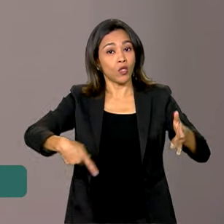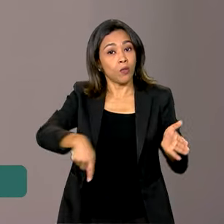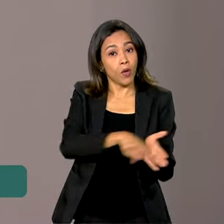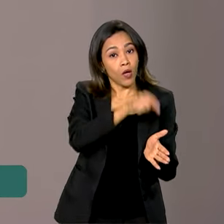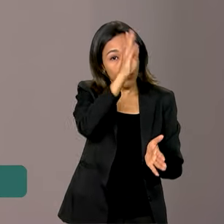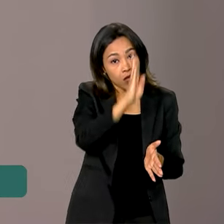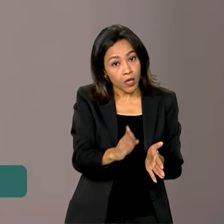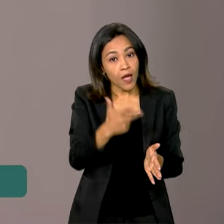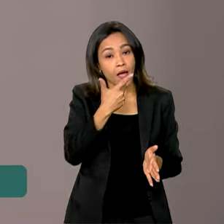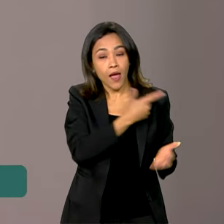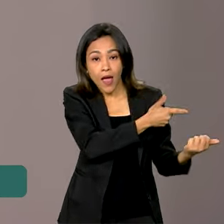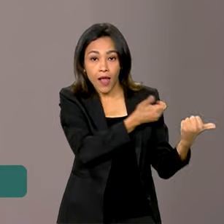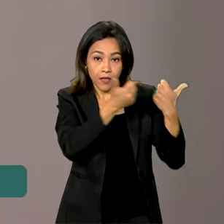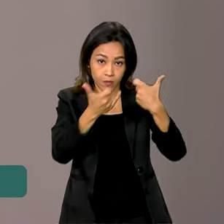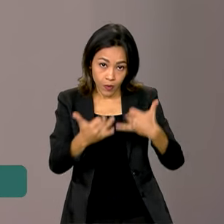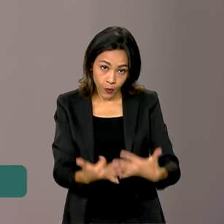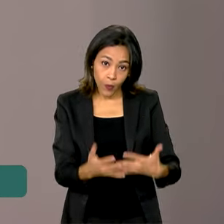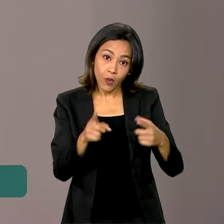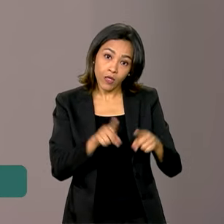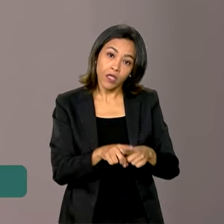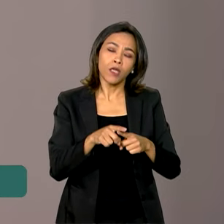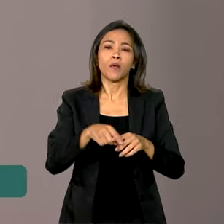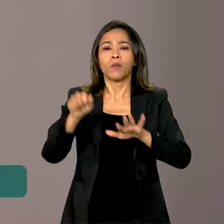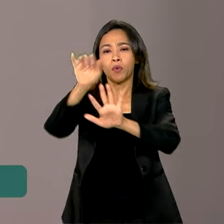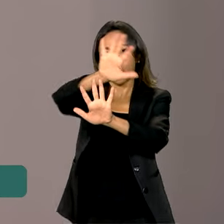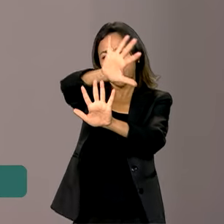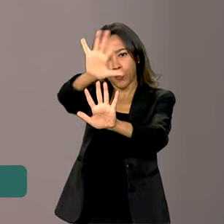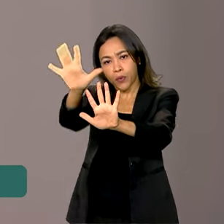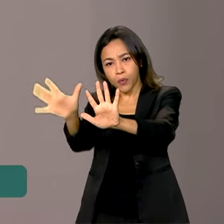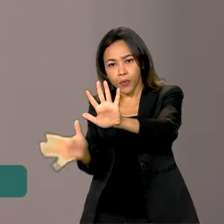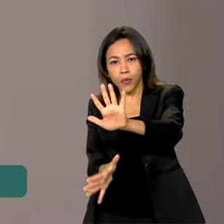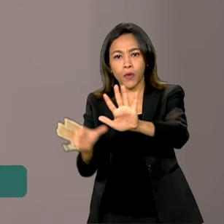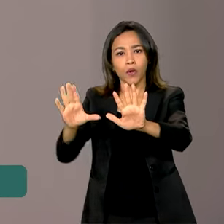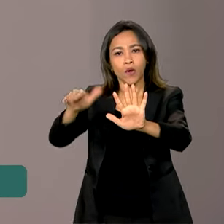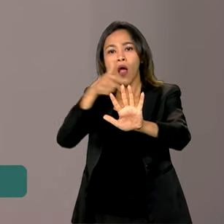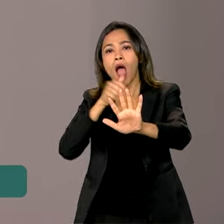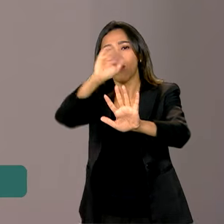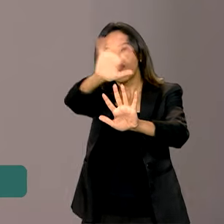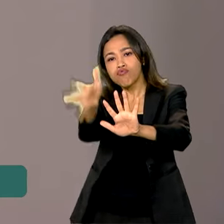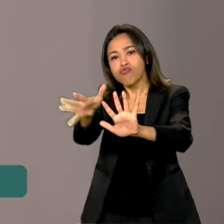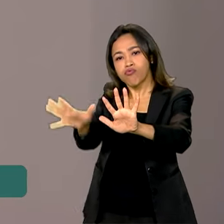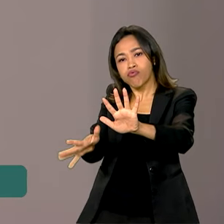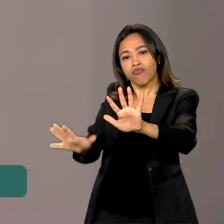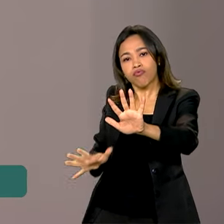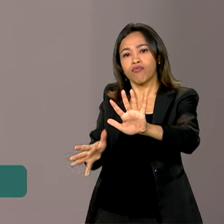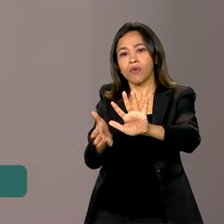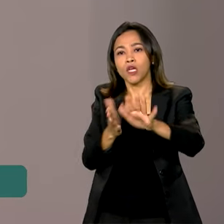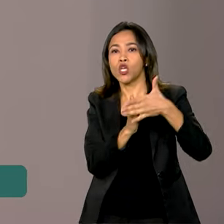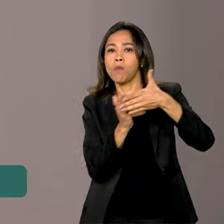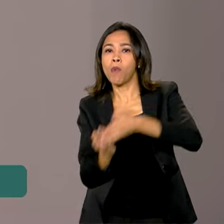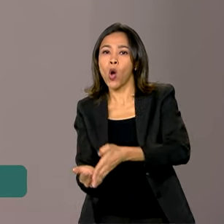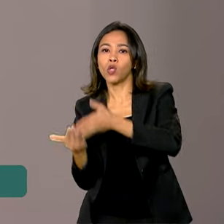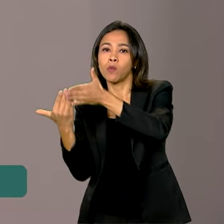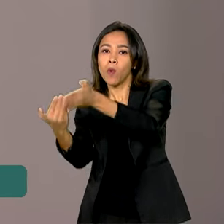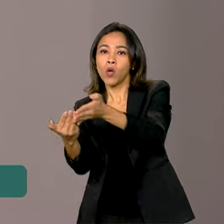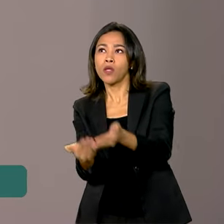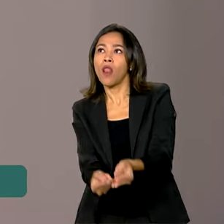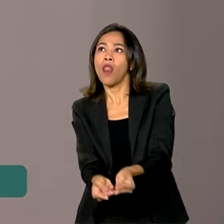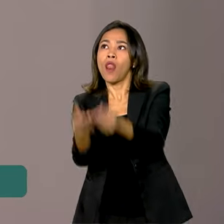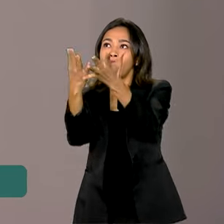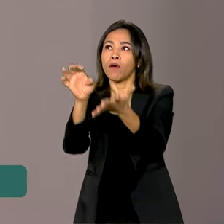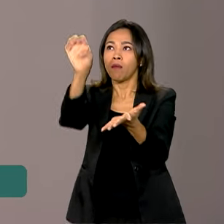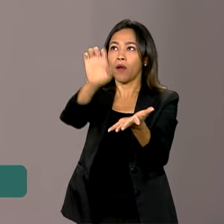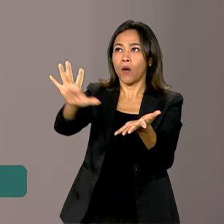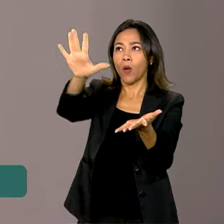construção de saídas para o Oceano Pacífico e o uso dos portos ali localizados para enviar nossos produtos para a Ásia, Europa